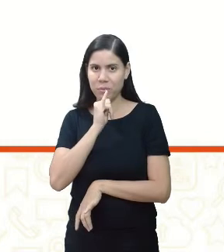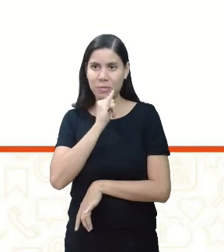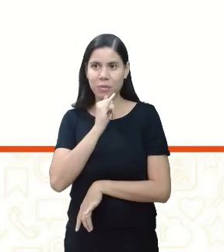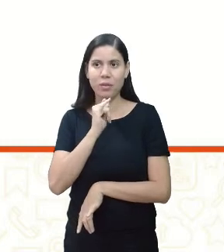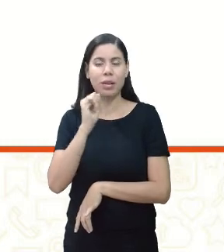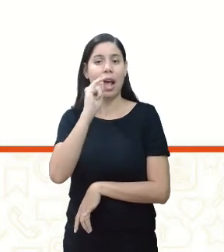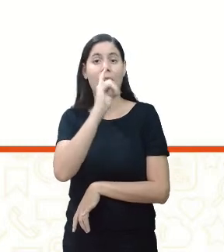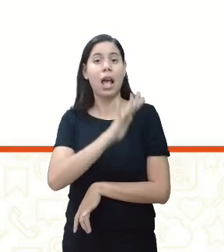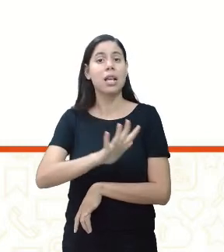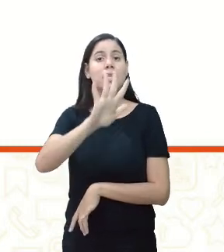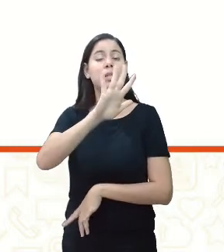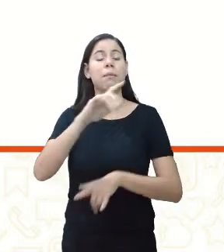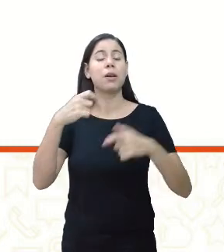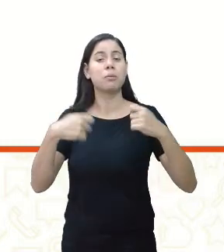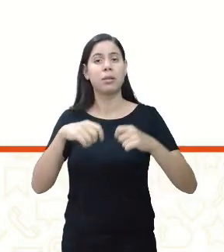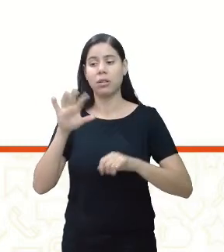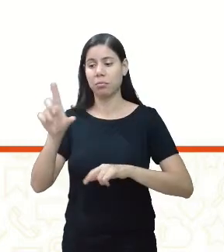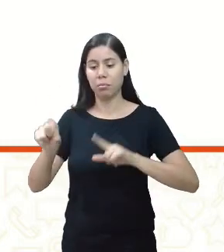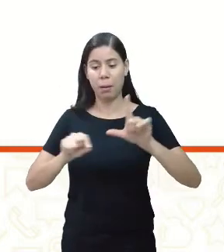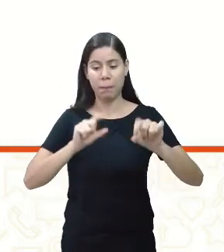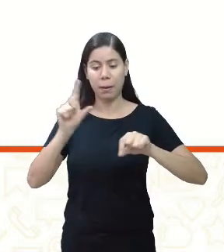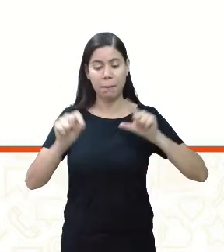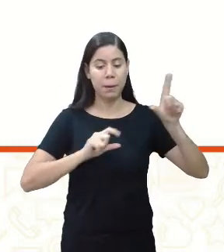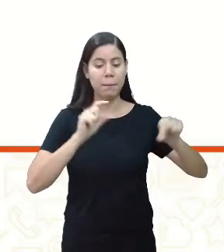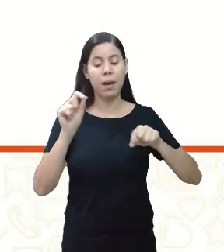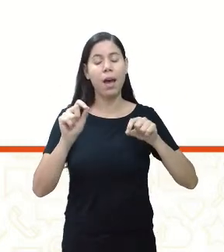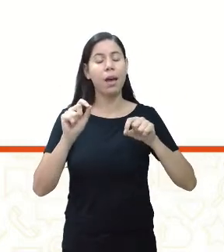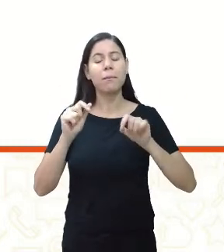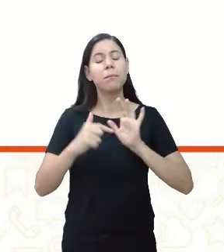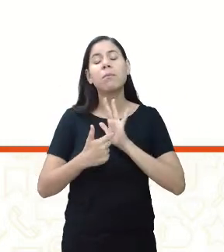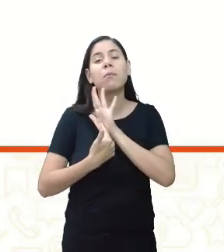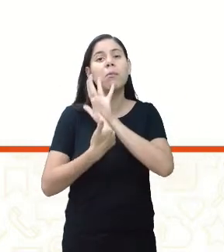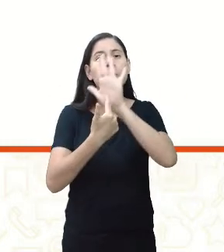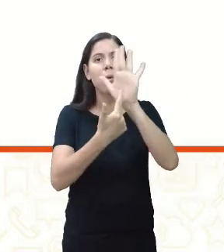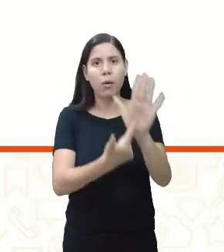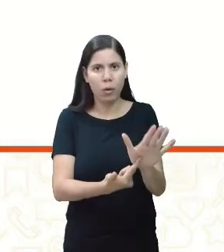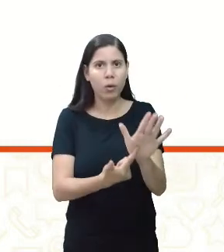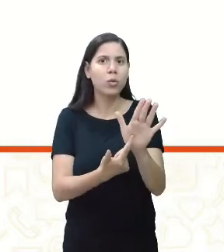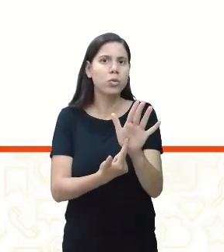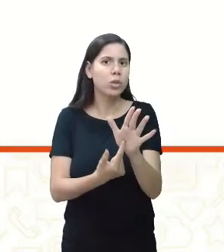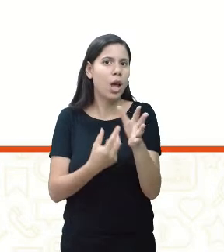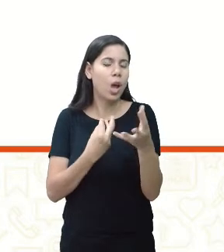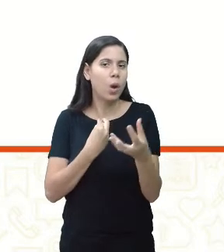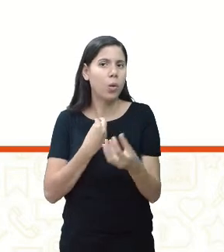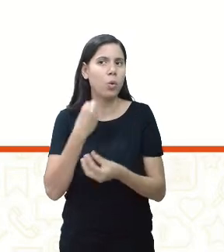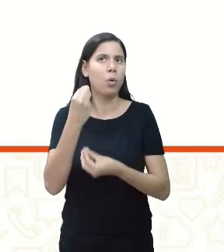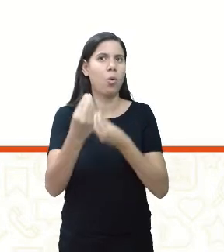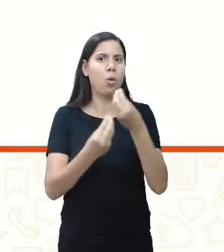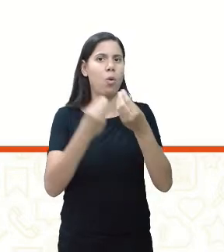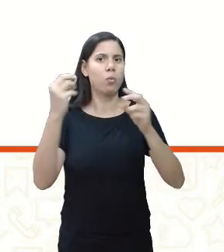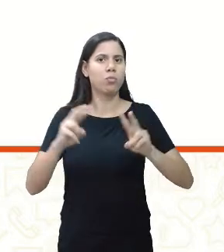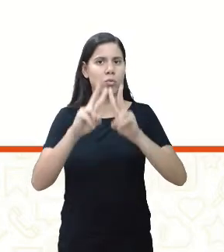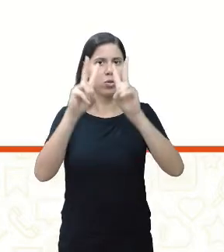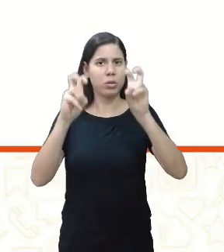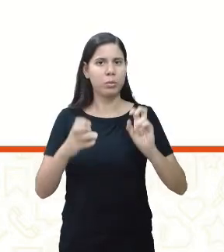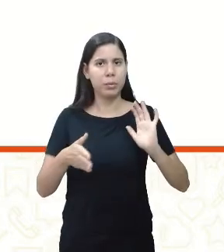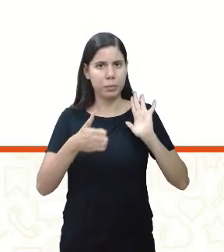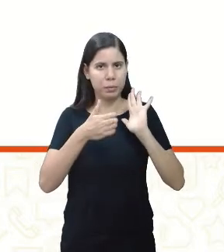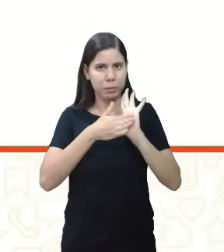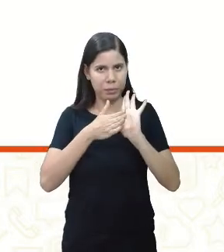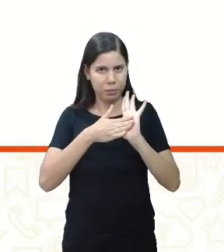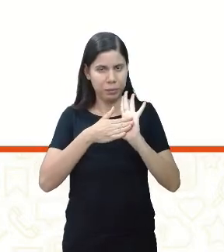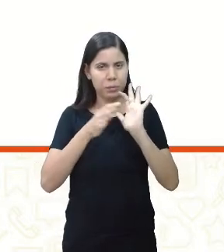imagens devem ser selecionadas no sentido de representar da melhor maneira o tema proposto.